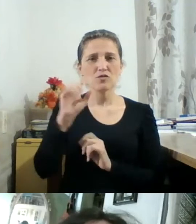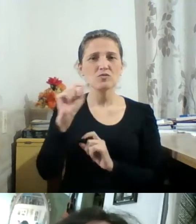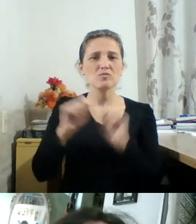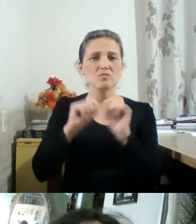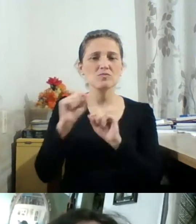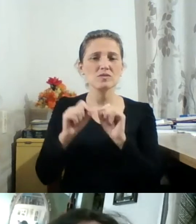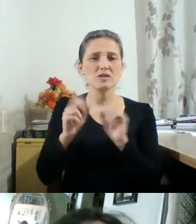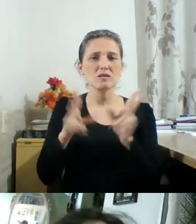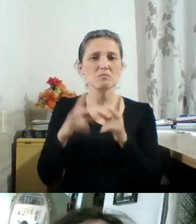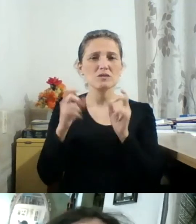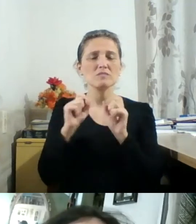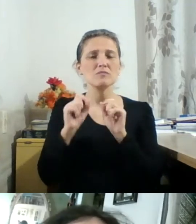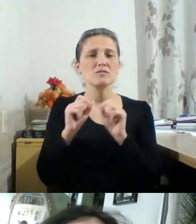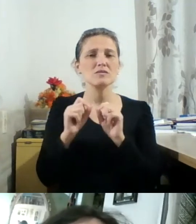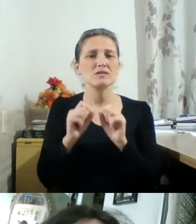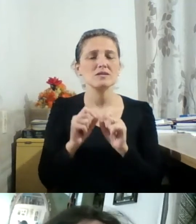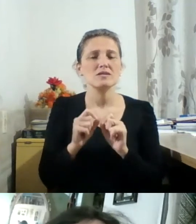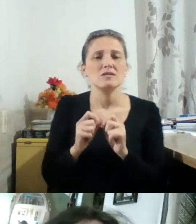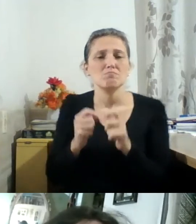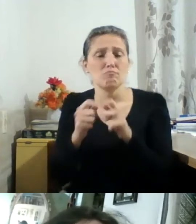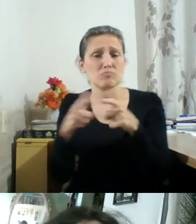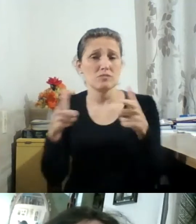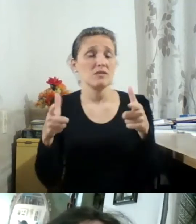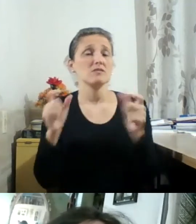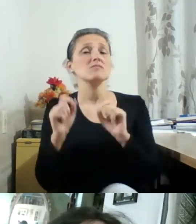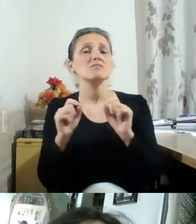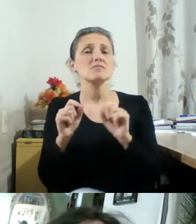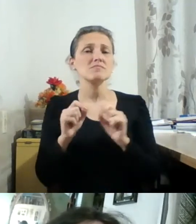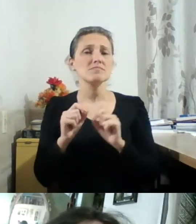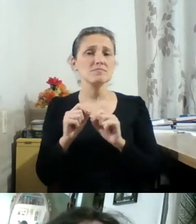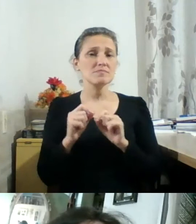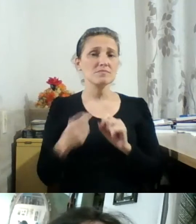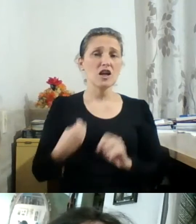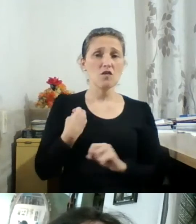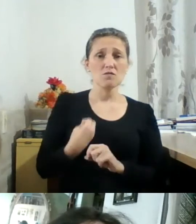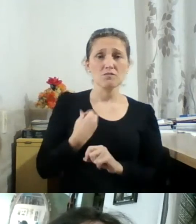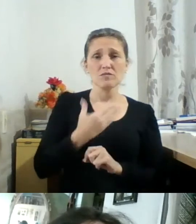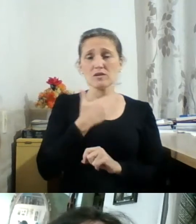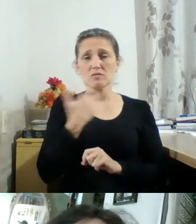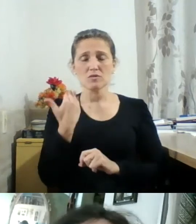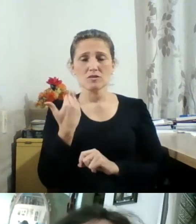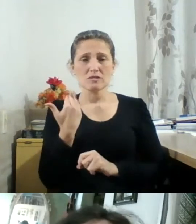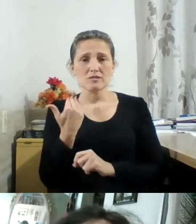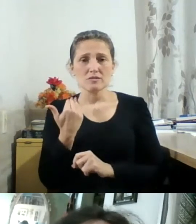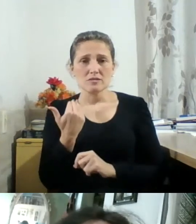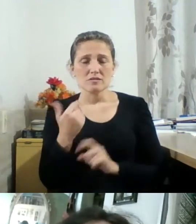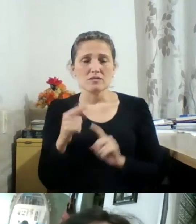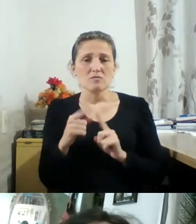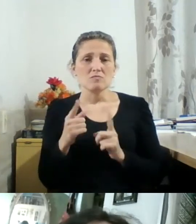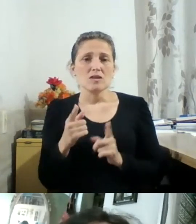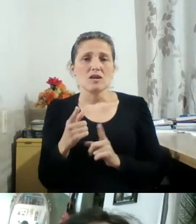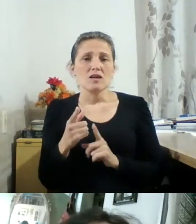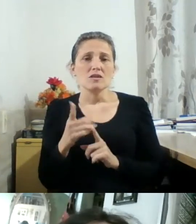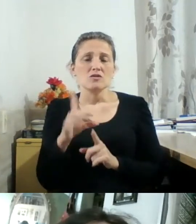bico enorme que está entre a vida e a morte, embora tivesse sido um doutore,